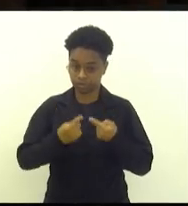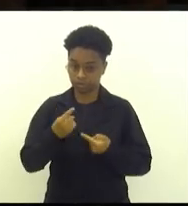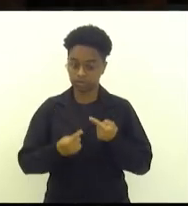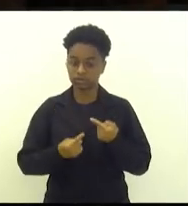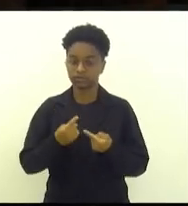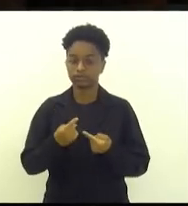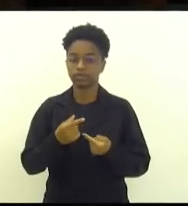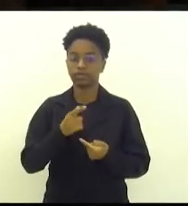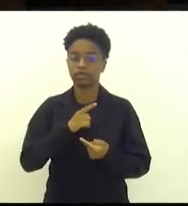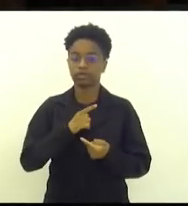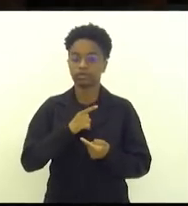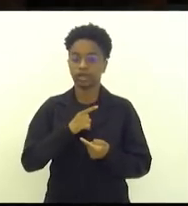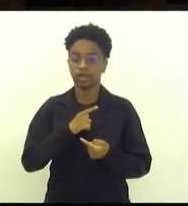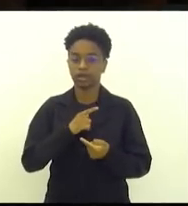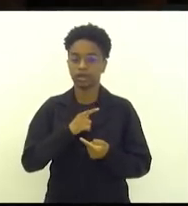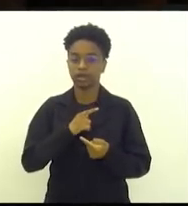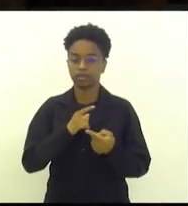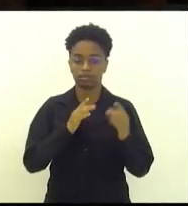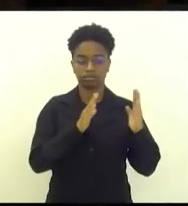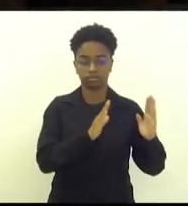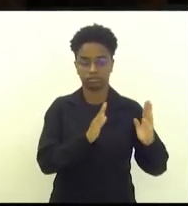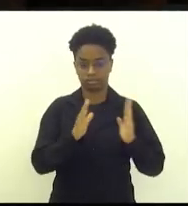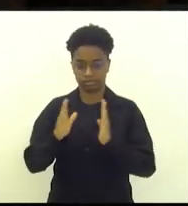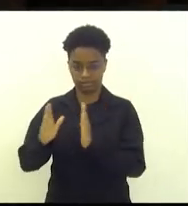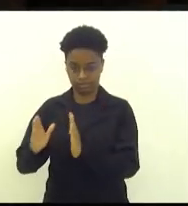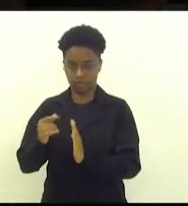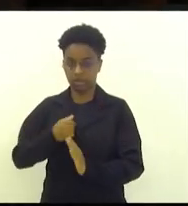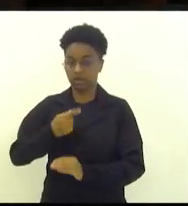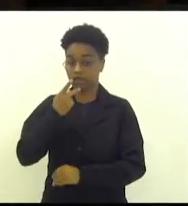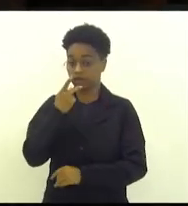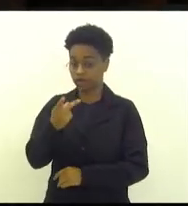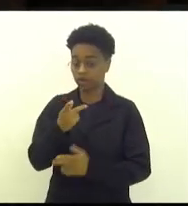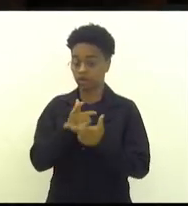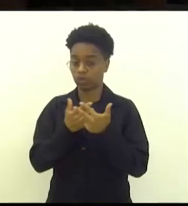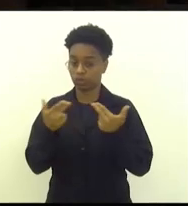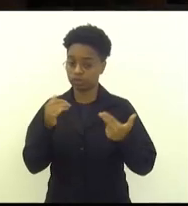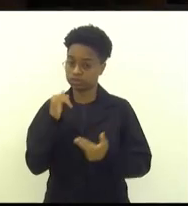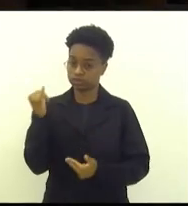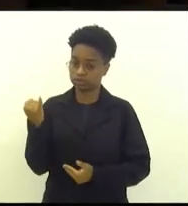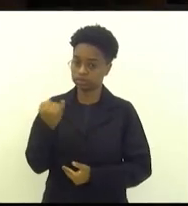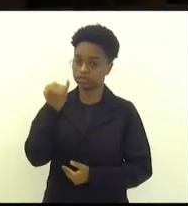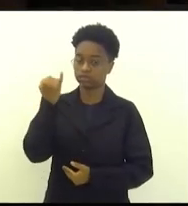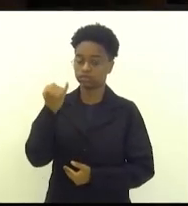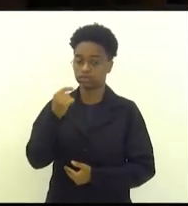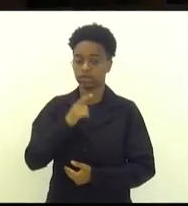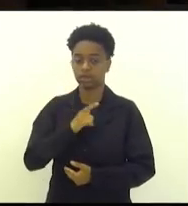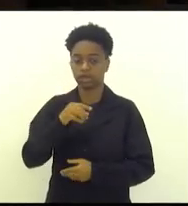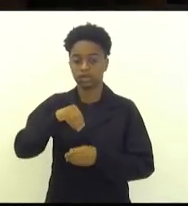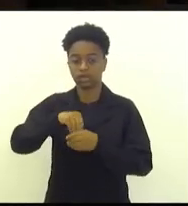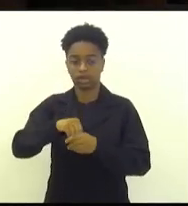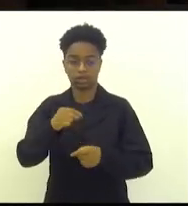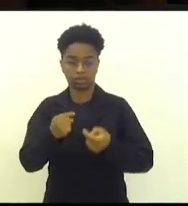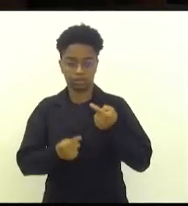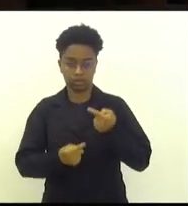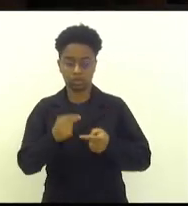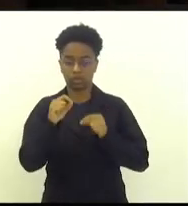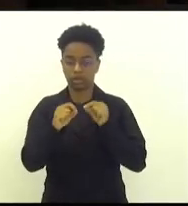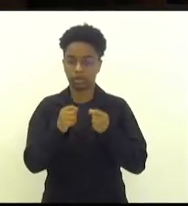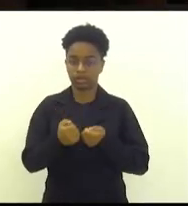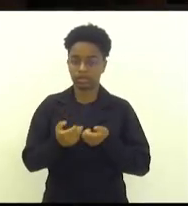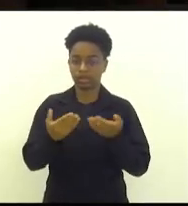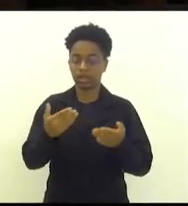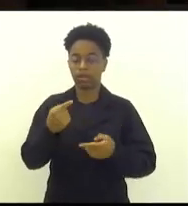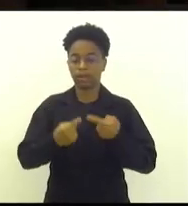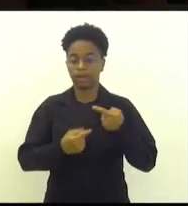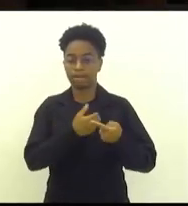os seus dois lados. Eu falei aqui de lados importantíssimos que permeiam a política com a entrega de políticas públicas que